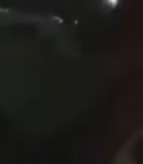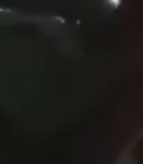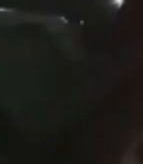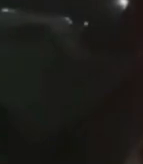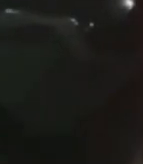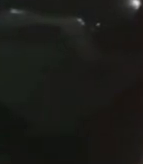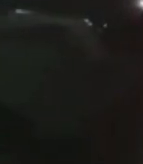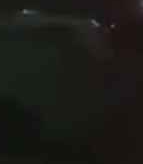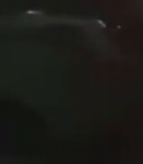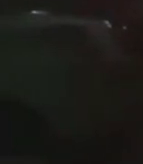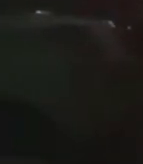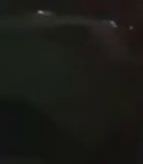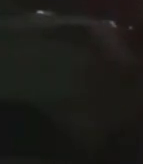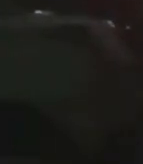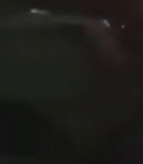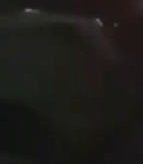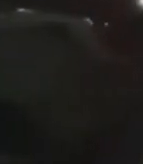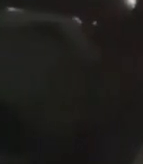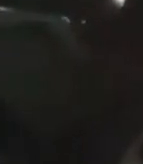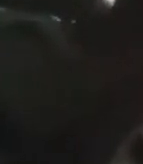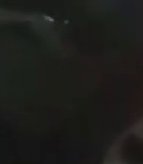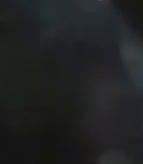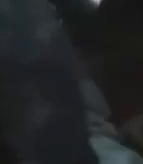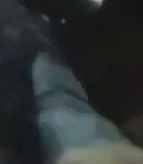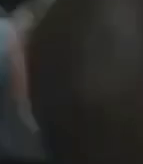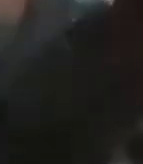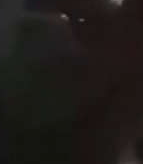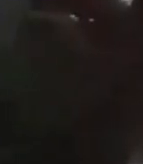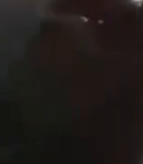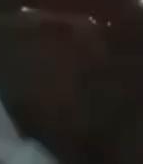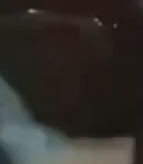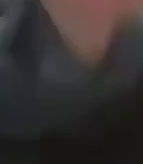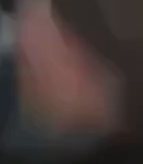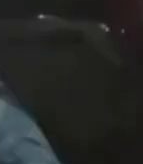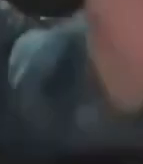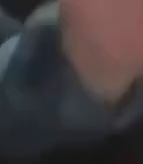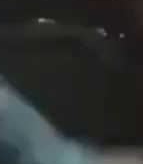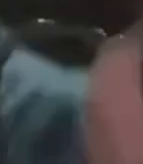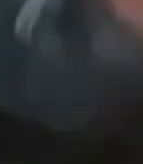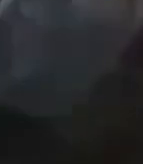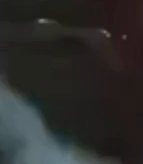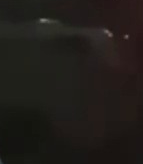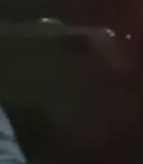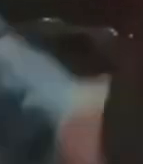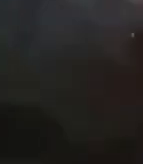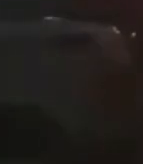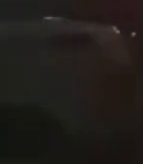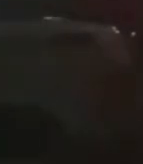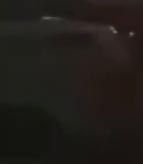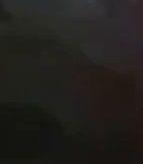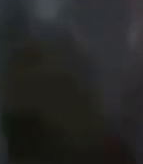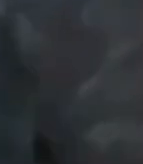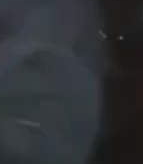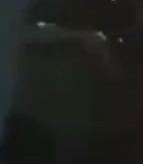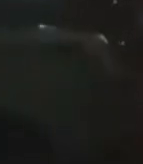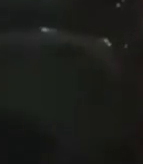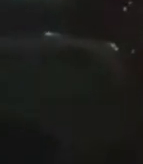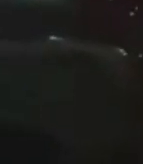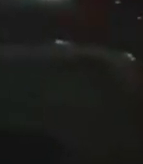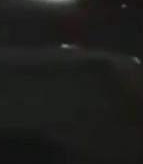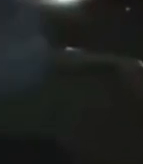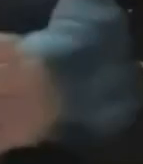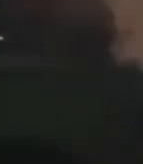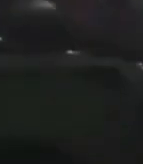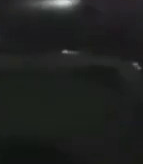entre Itajaí e a cidade de Joinville, que é uma das maiores cidades do estado de Santa Catarina. Tanto Joinville quanto